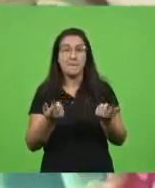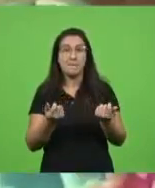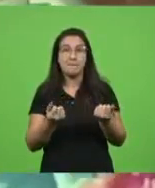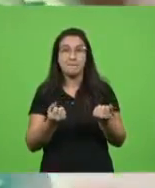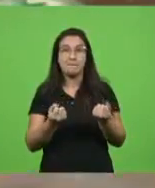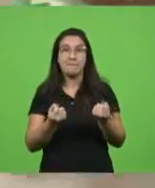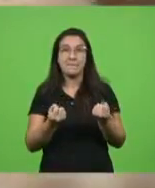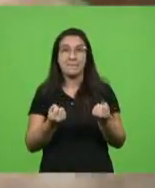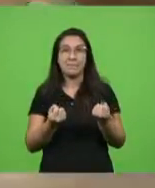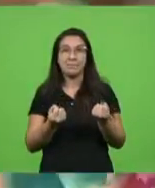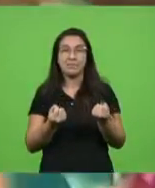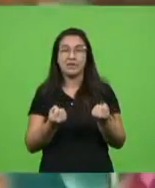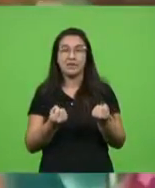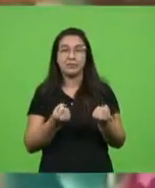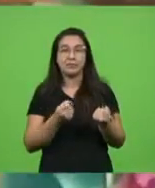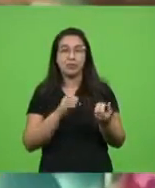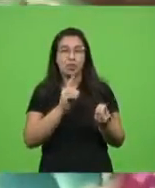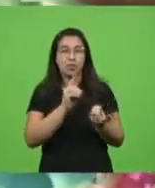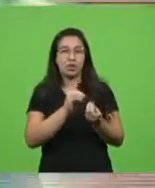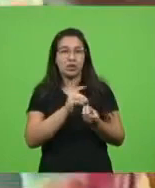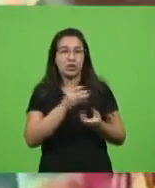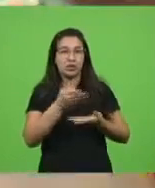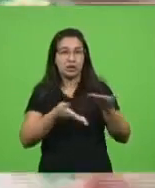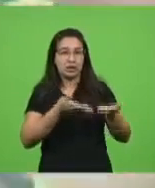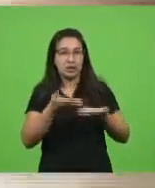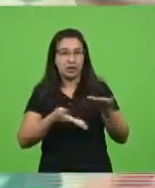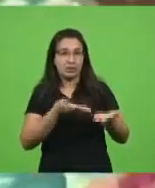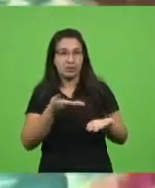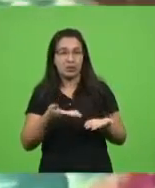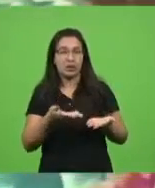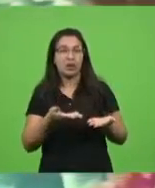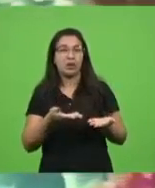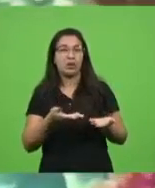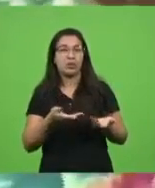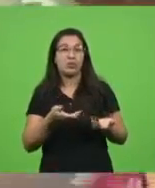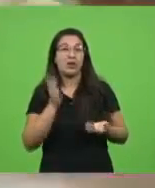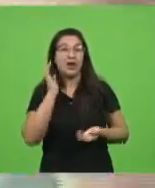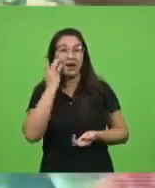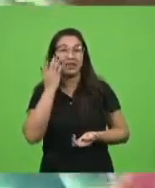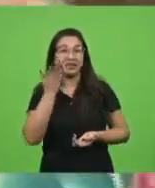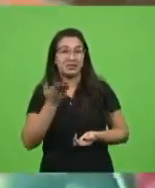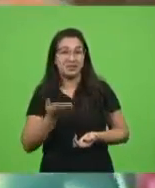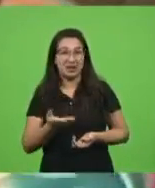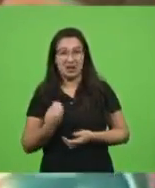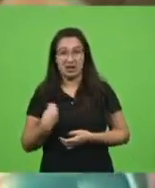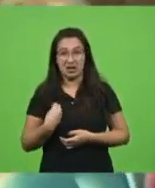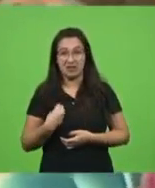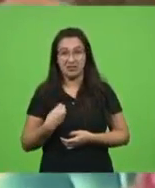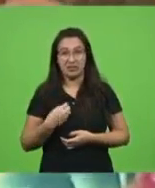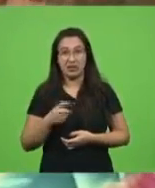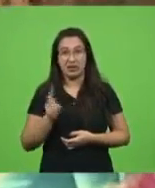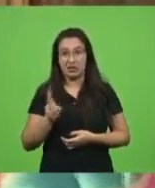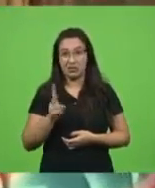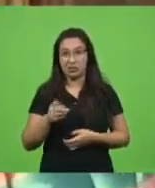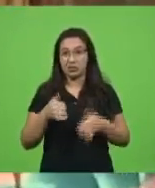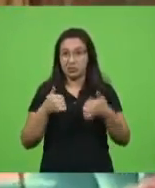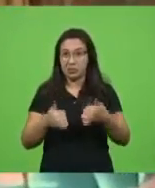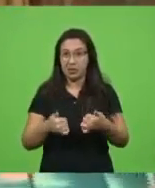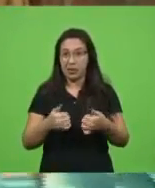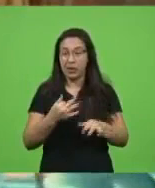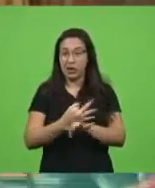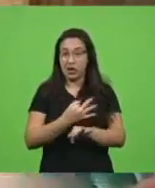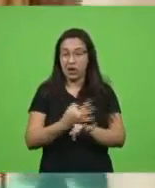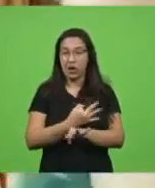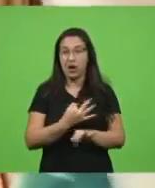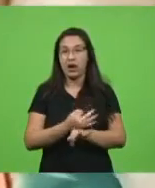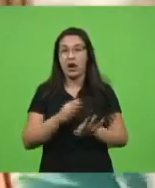tratamento profilático e achavam que ele ia aguentando, mas não aguentou. Ela chegou à noite,